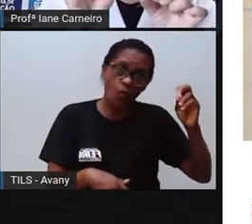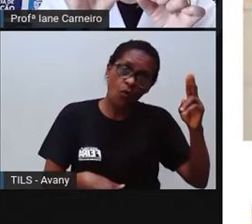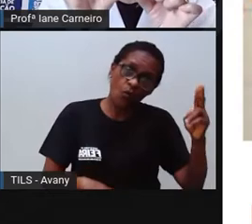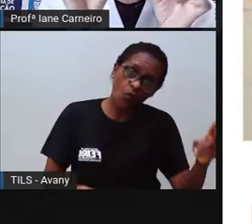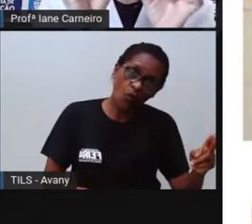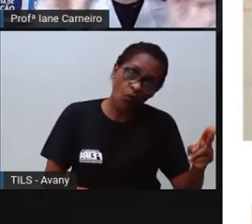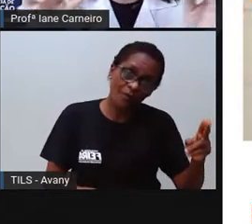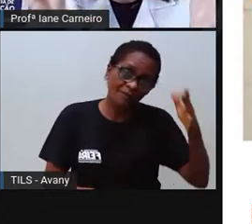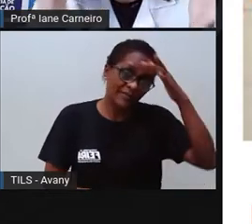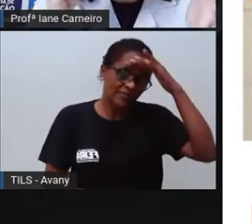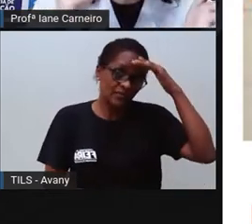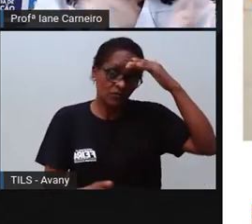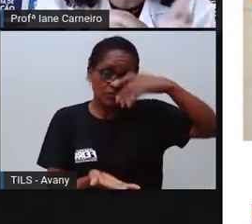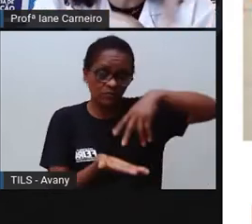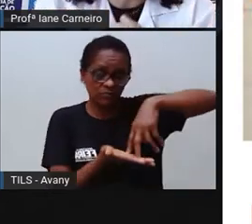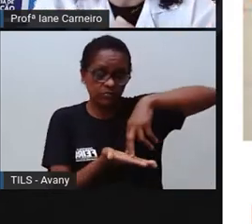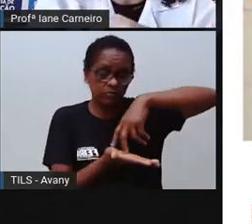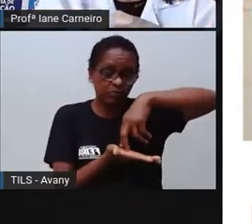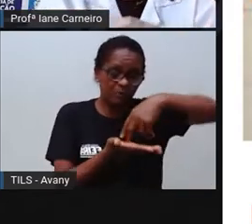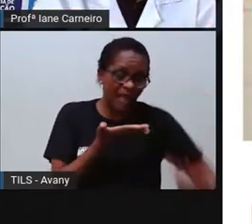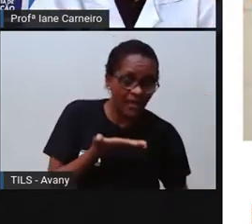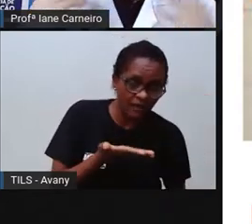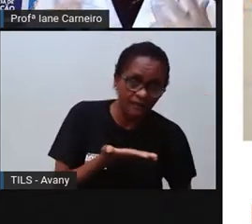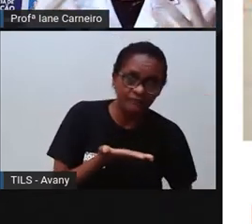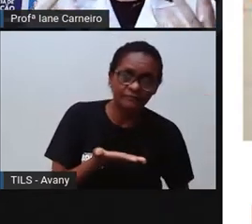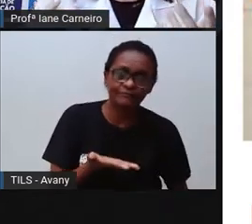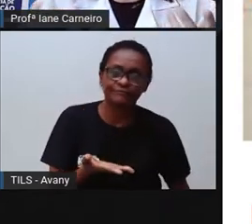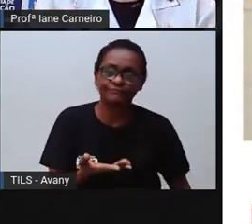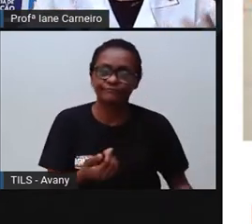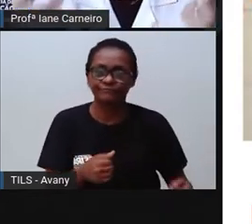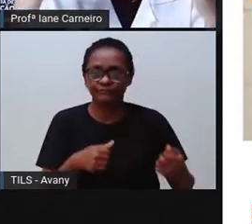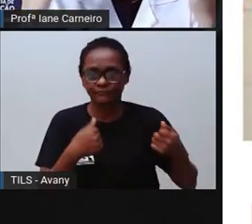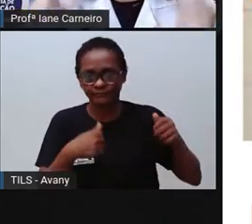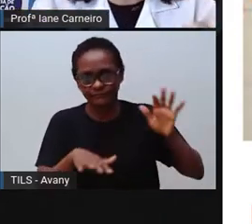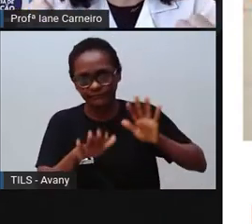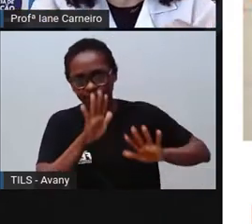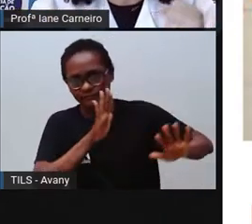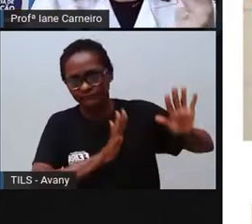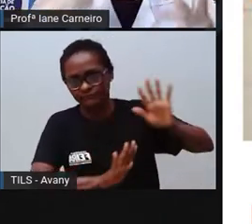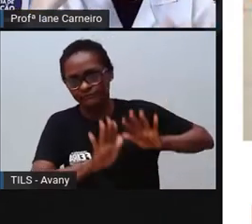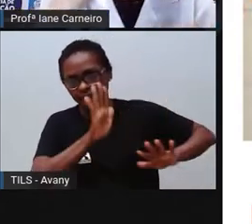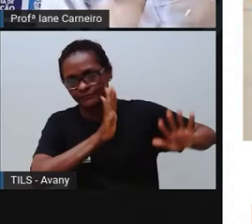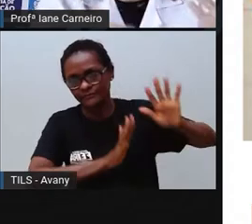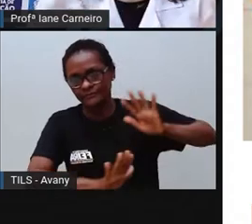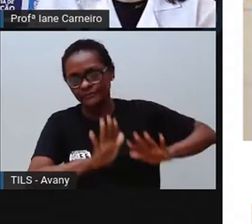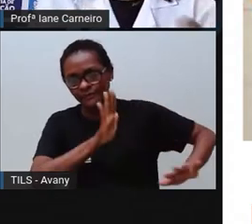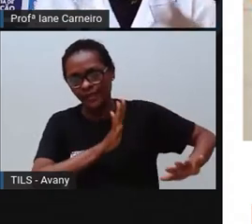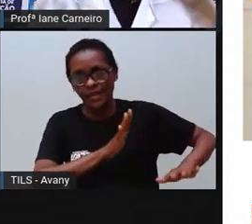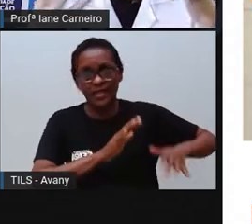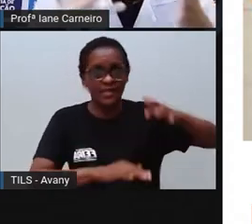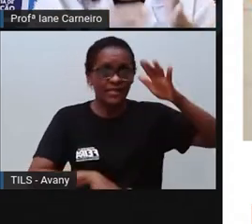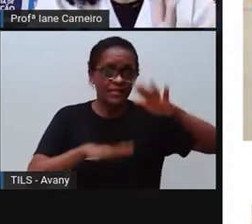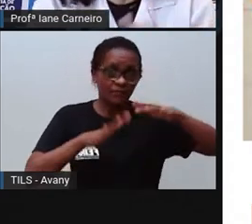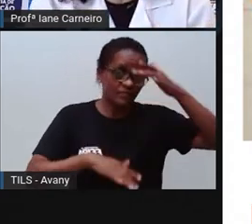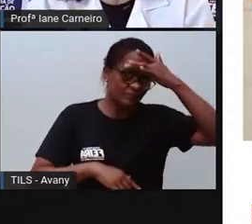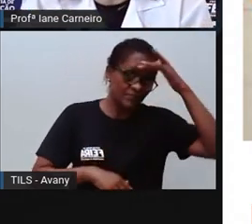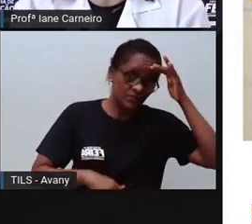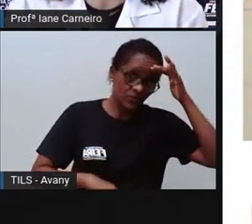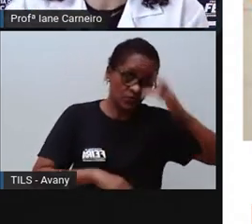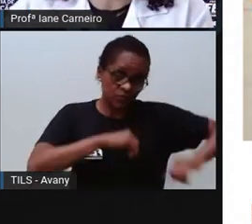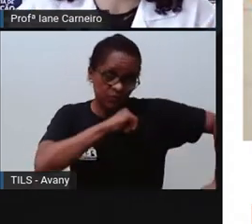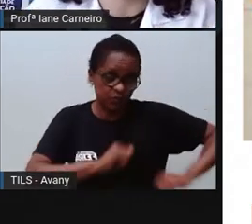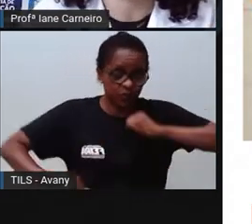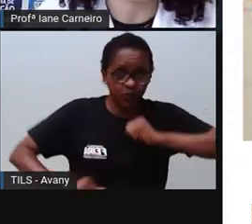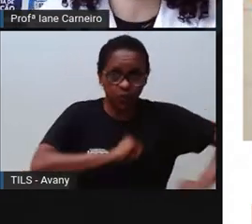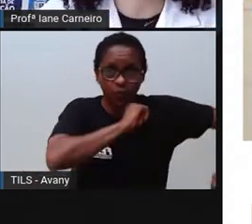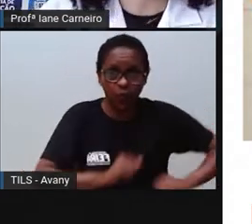são assim, ó, pequenininhos e eles machucam o pé da gente. E se você pisar com bastante força, correndo ou pulando, pode machucar o pé.